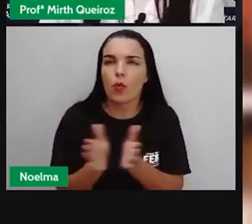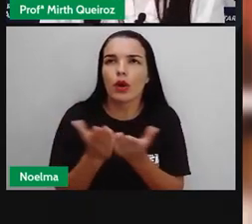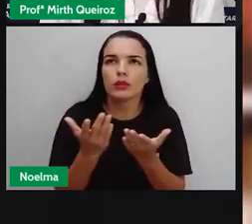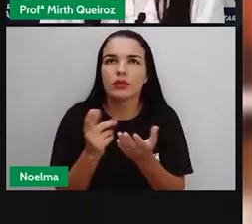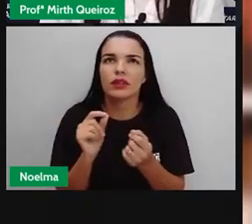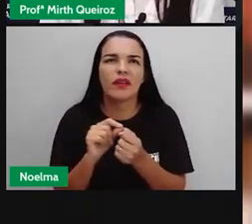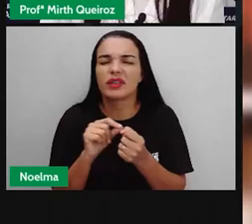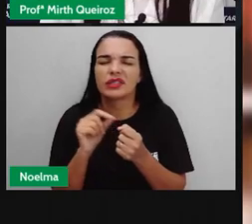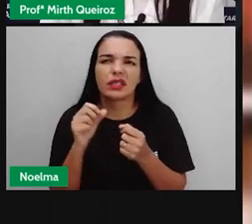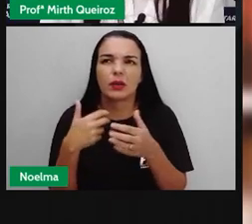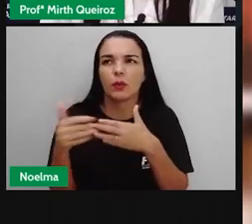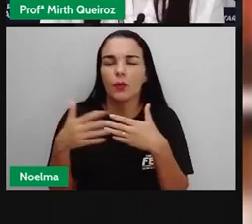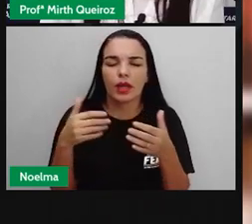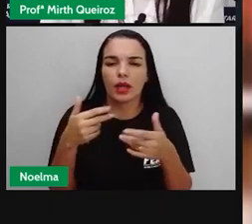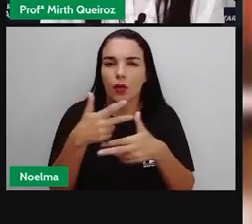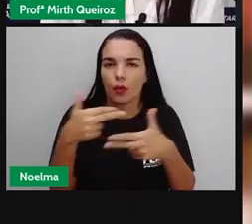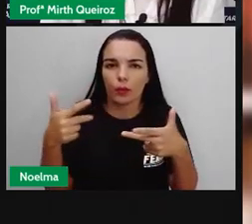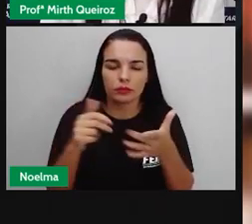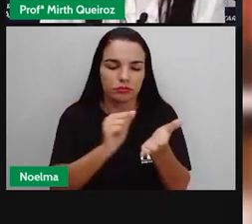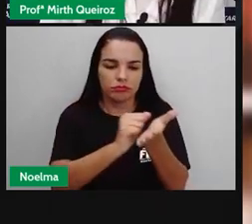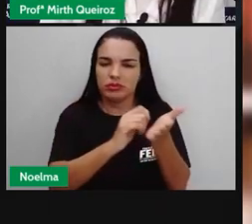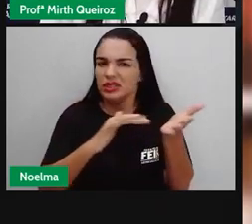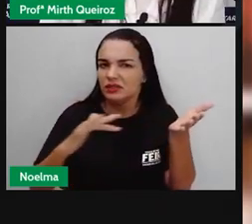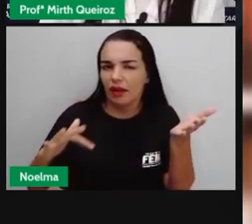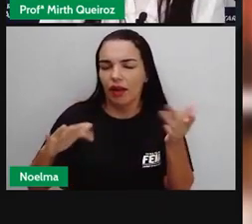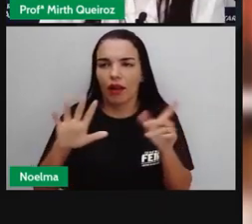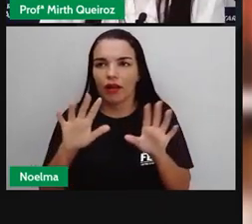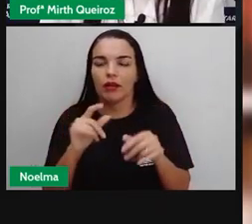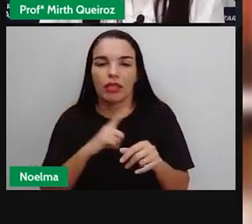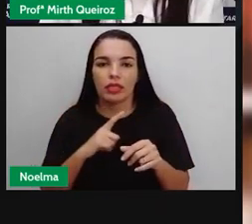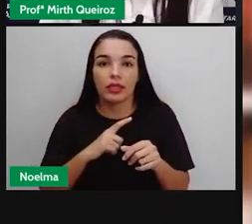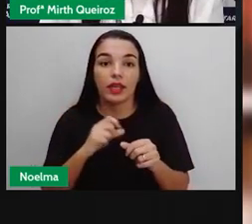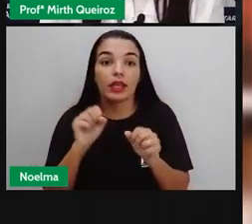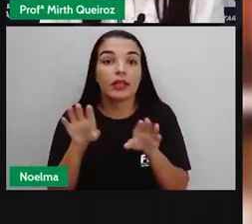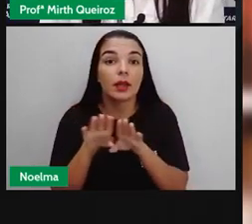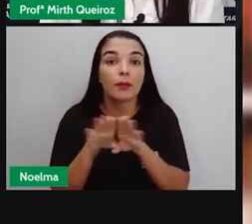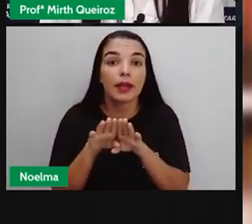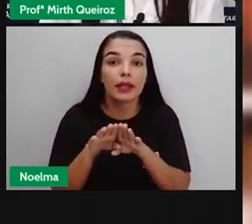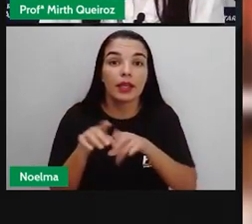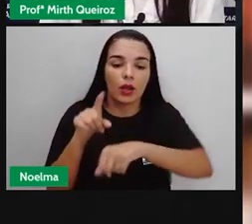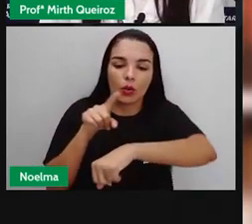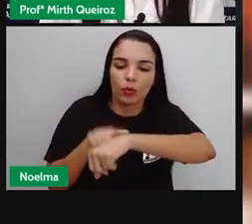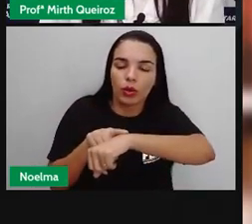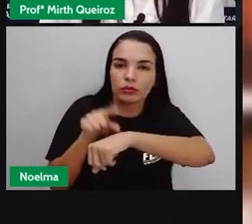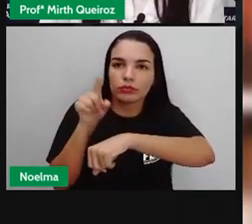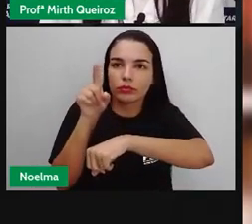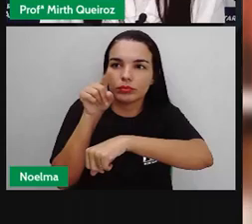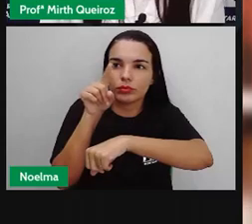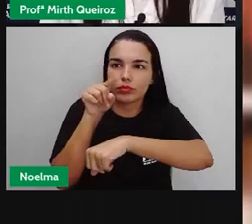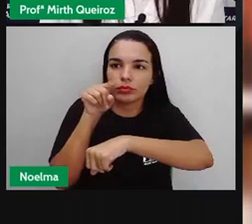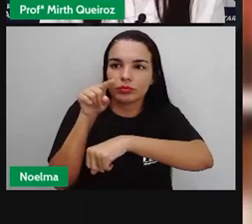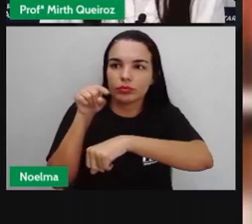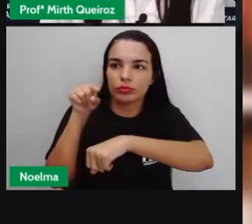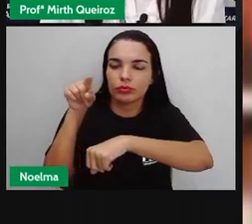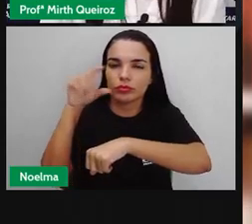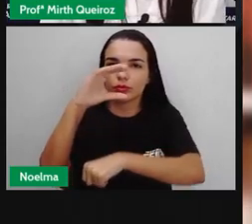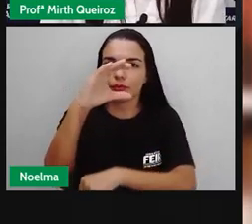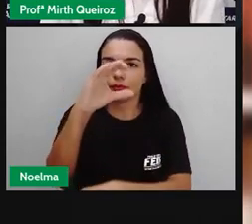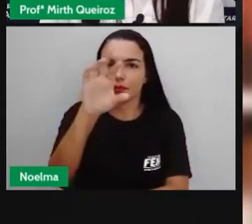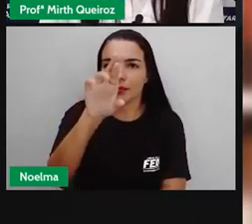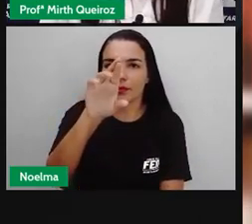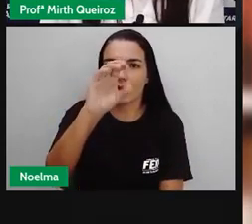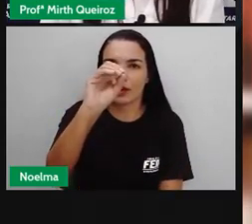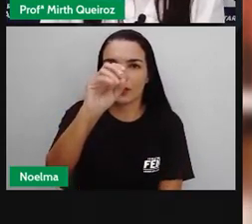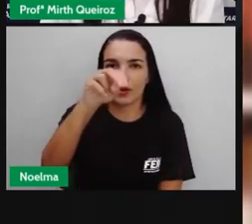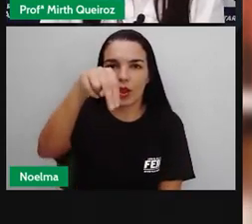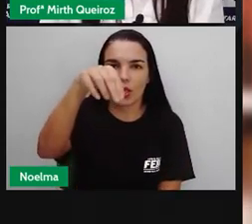cronometrar o tempo, ainda temos aí o cronômetro, né? Que é utilizado, por exemplo, em